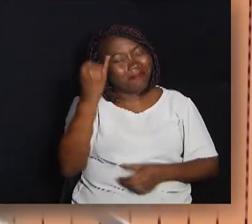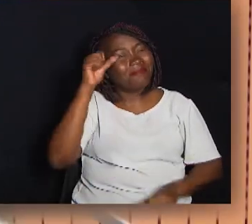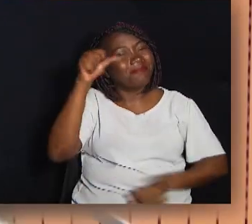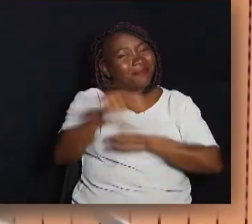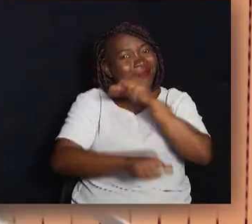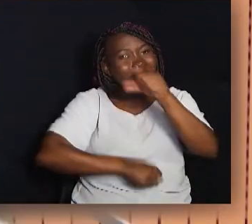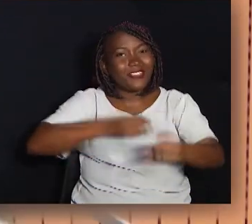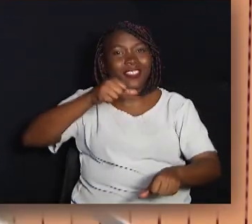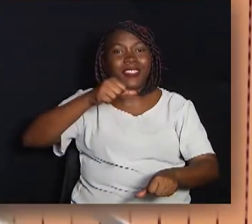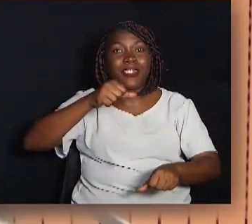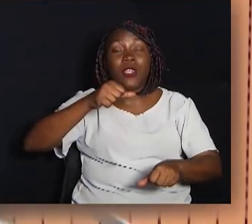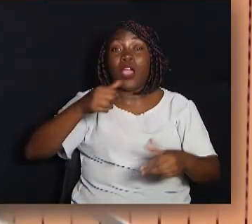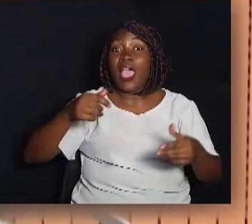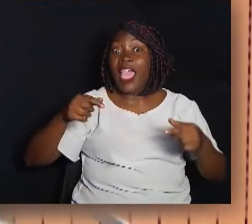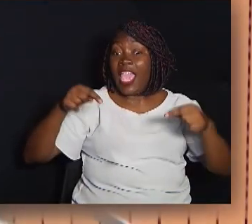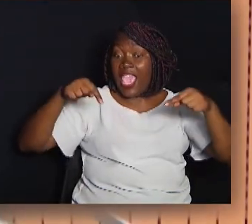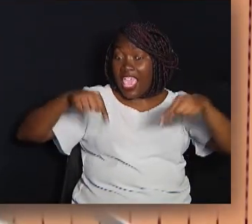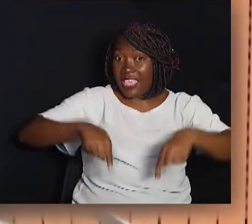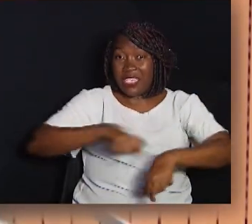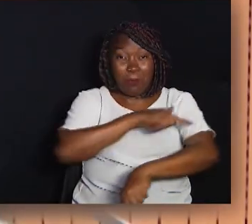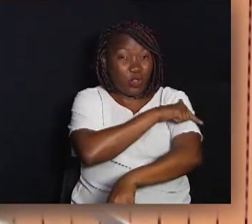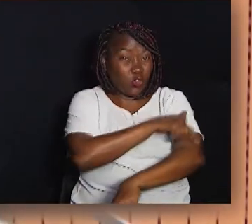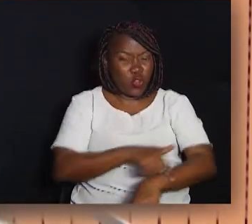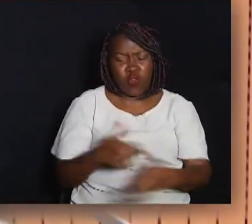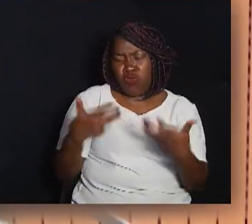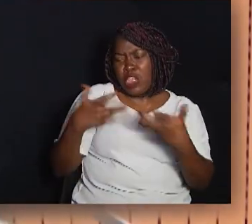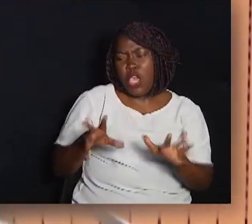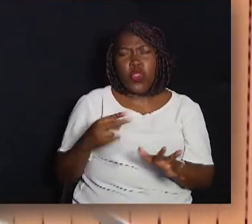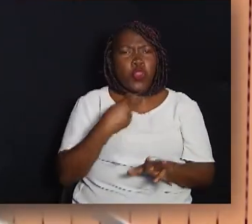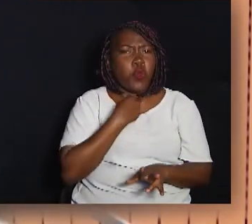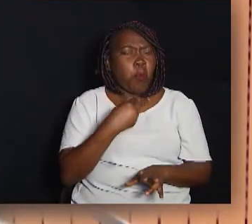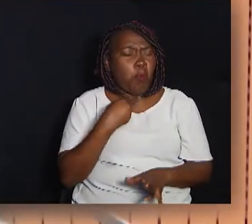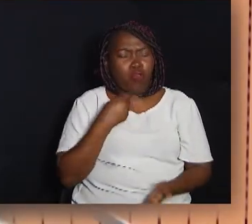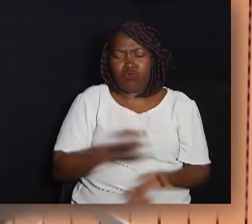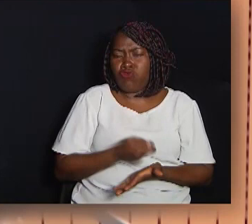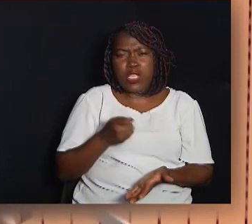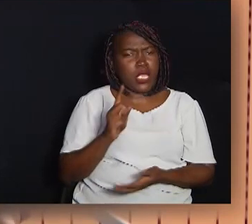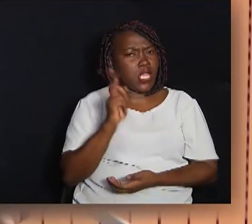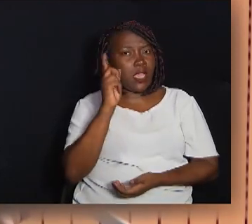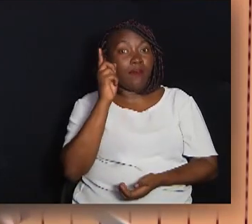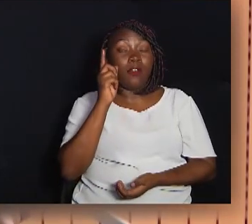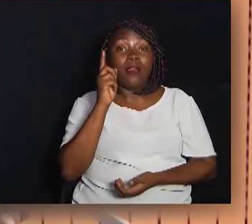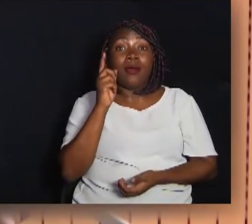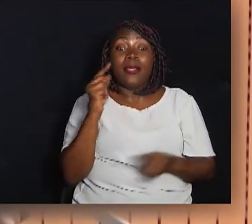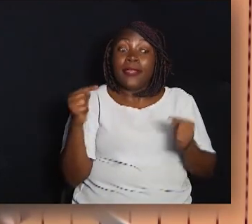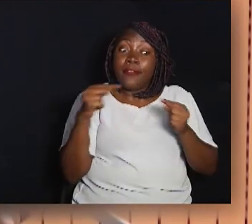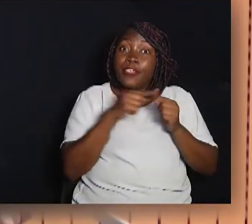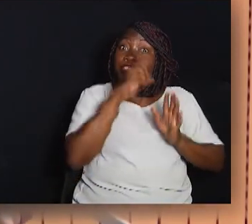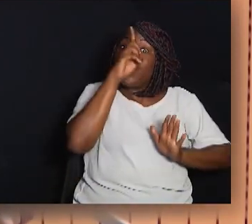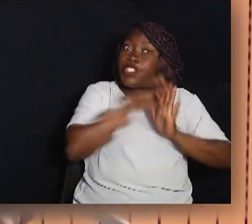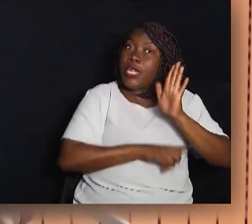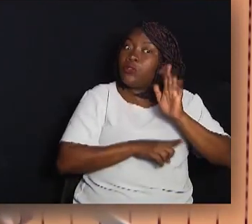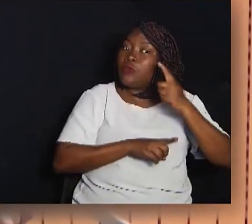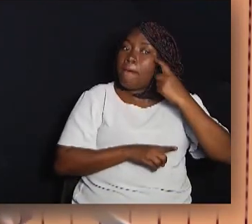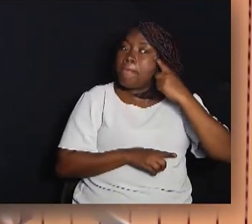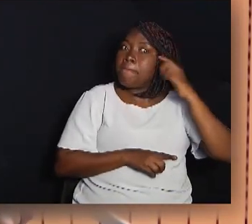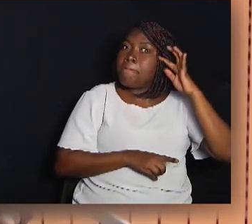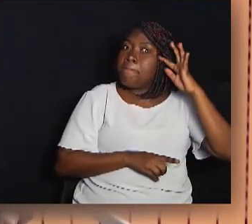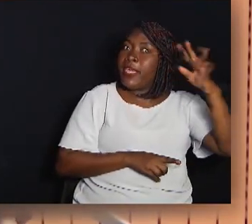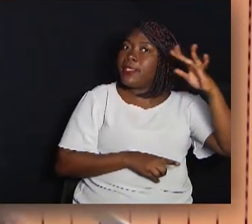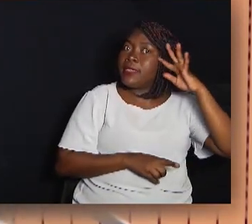Essa postura de não quero, não posso e não devo Tem a ver com o direito de pensamento A